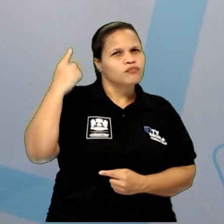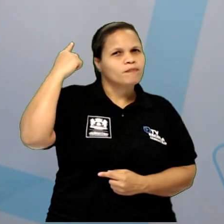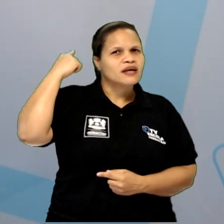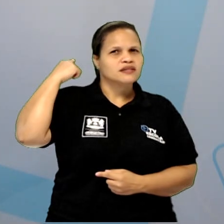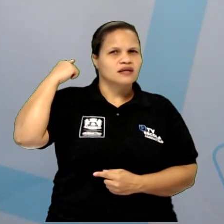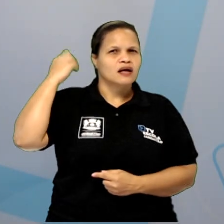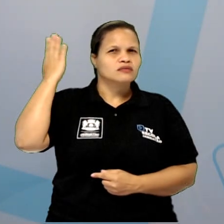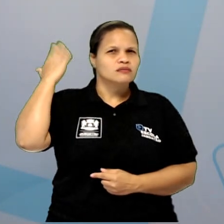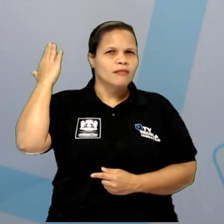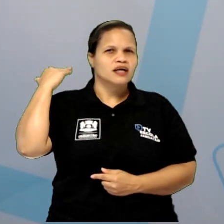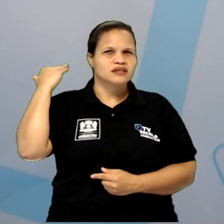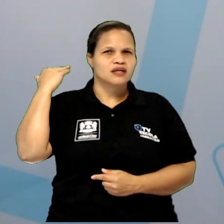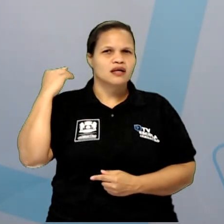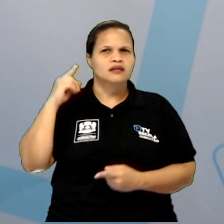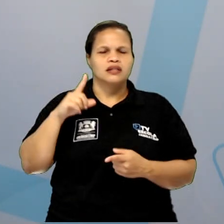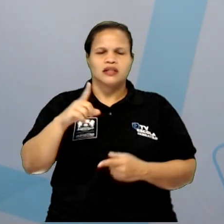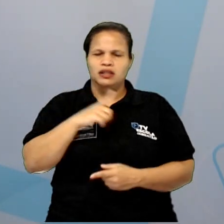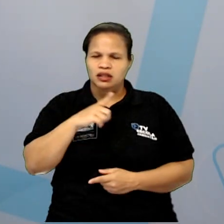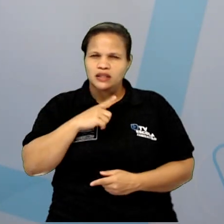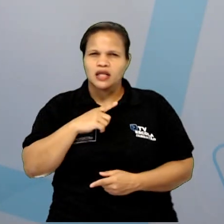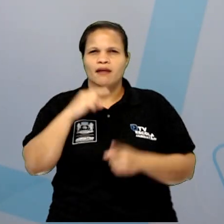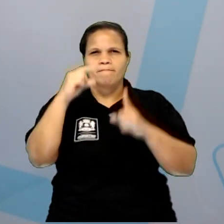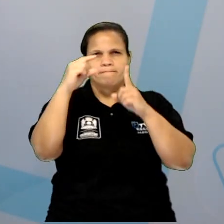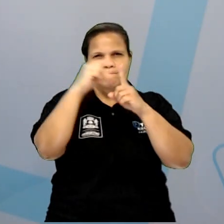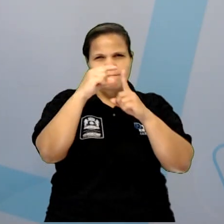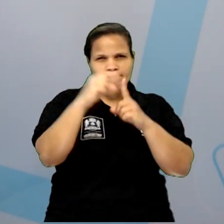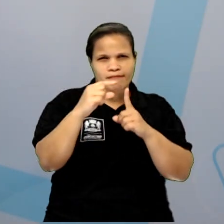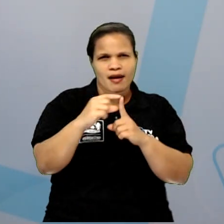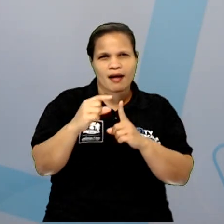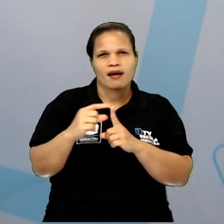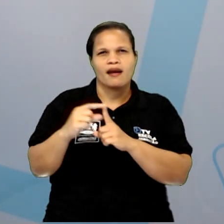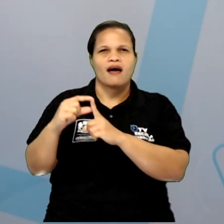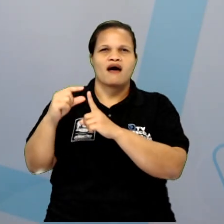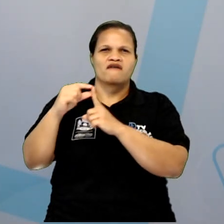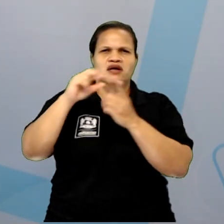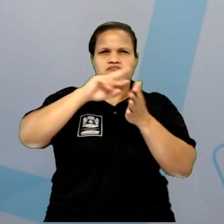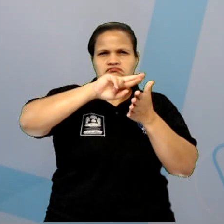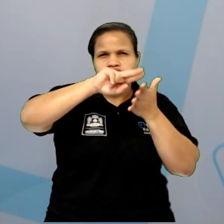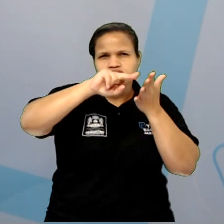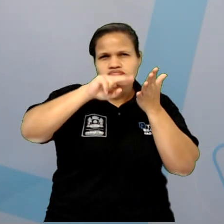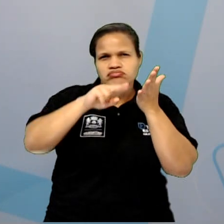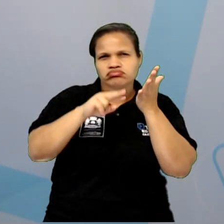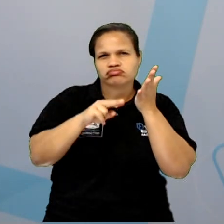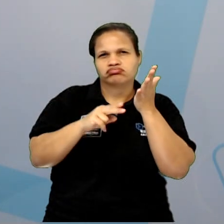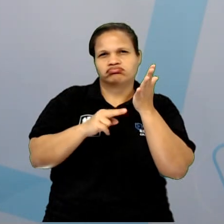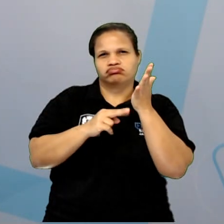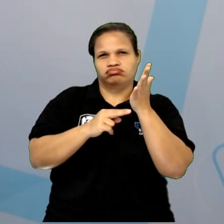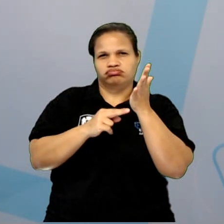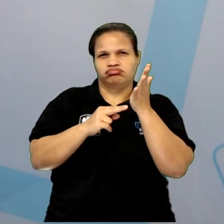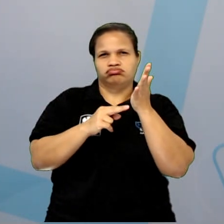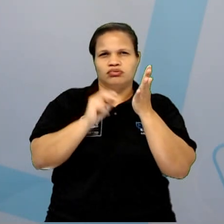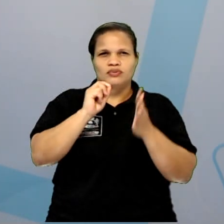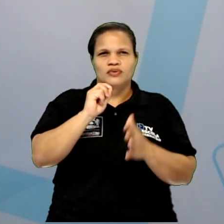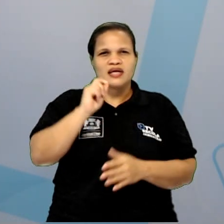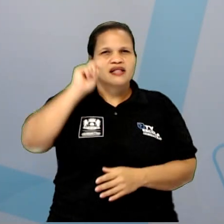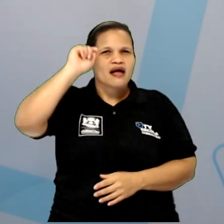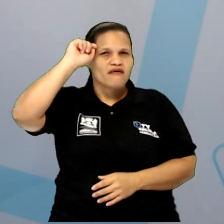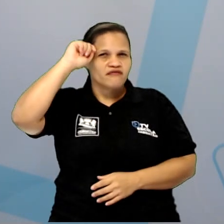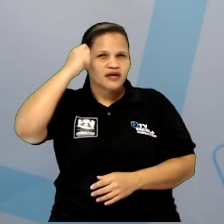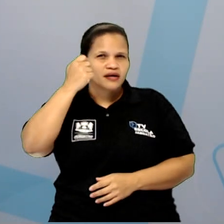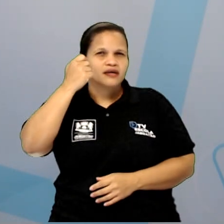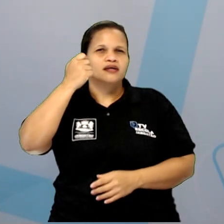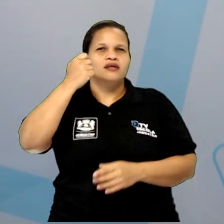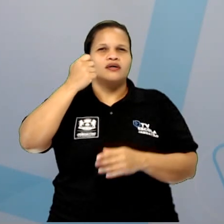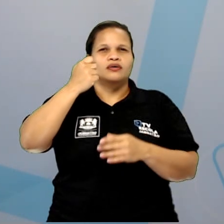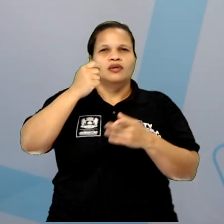enorme com várias palavras de origem africana que influenciam a nossa língua. Lá eles têm instrumentos, jogos africanos,